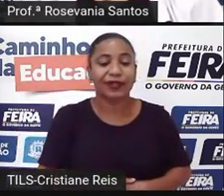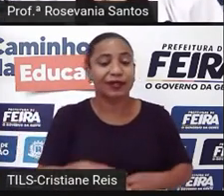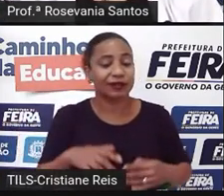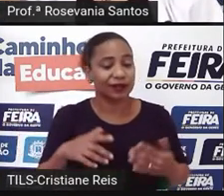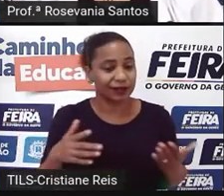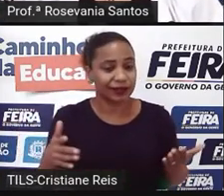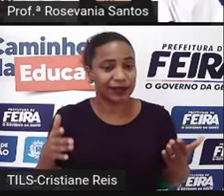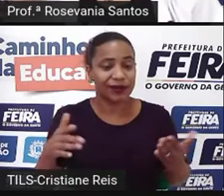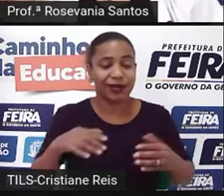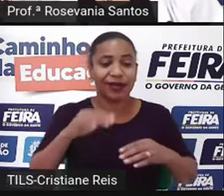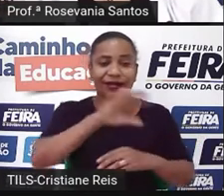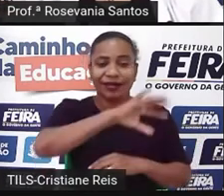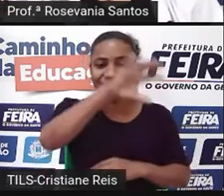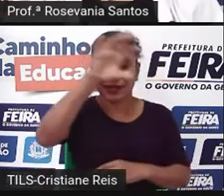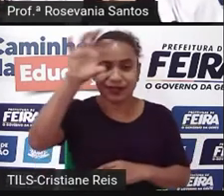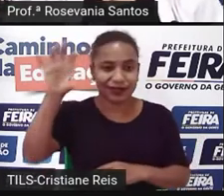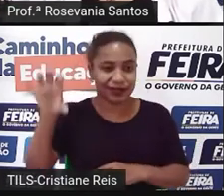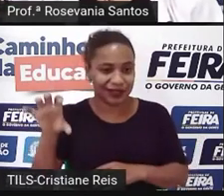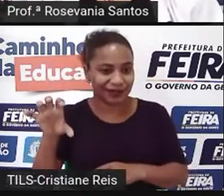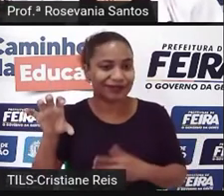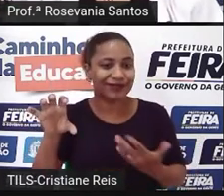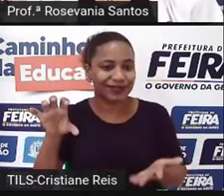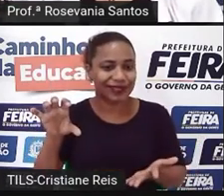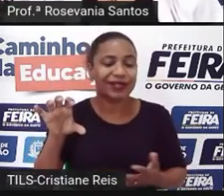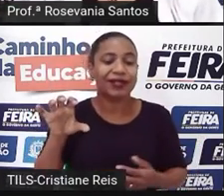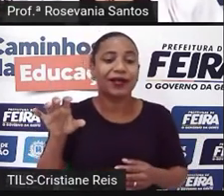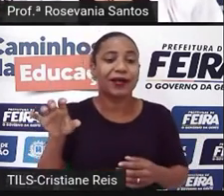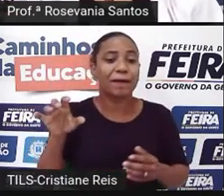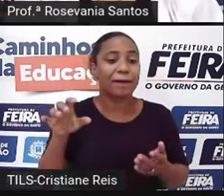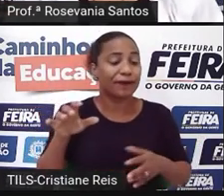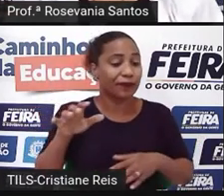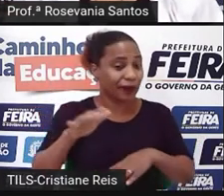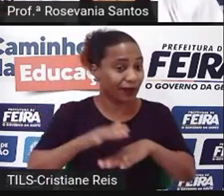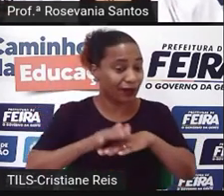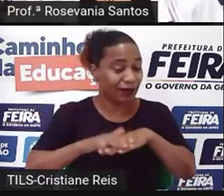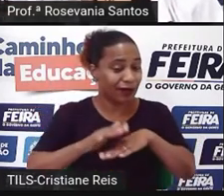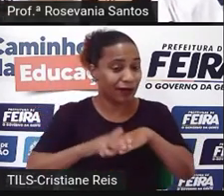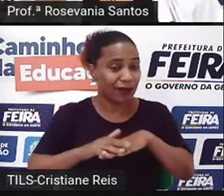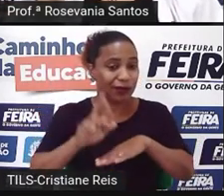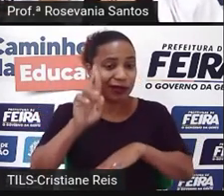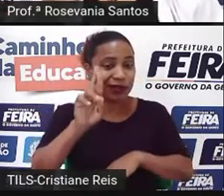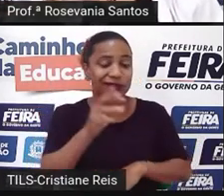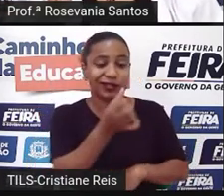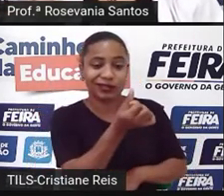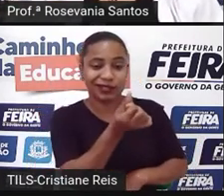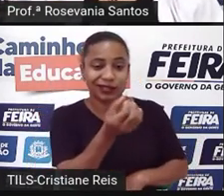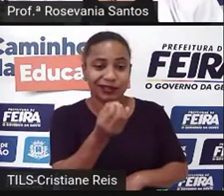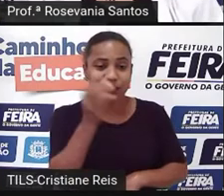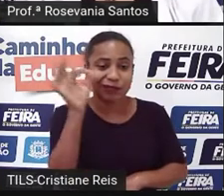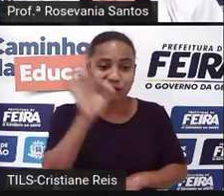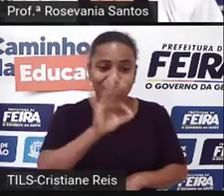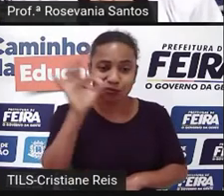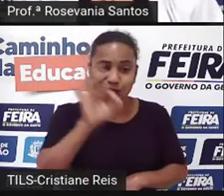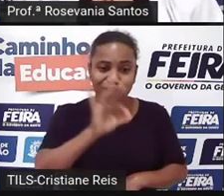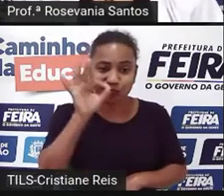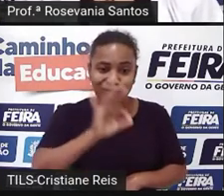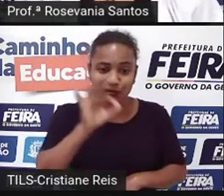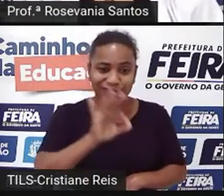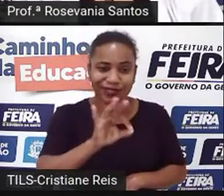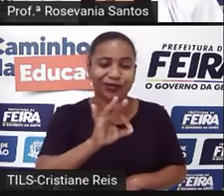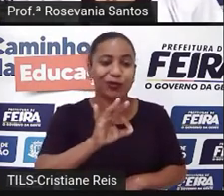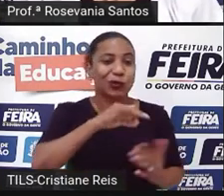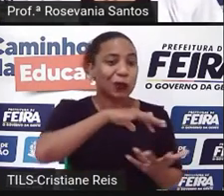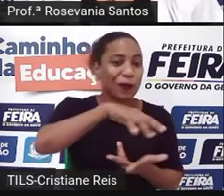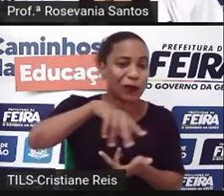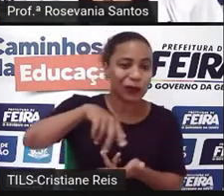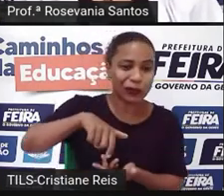60% das reservas petrolíferas do mundo. Ou seja, cada 10, 6 estão aí. Então, gente,